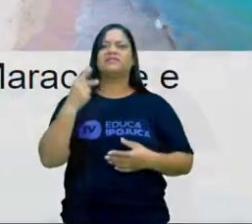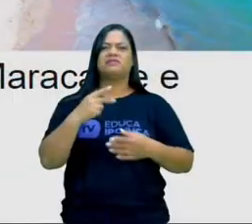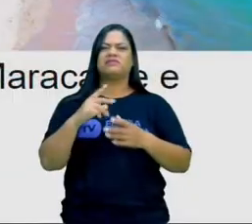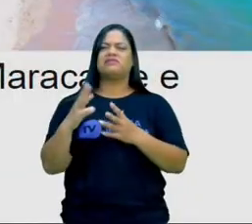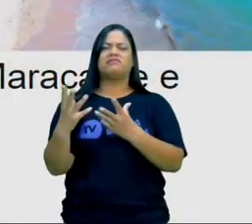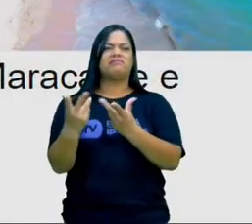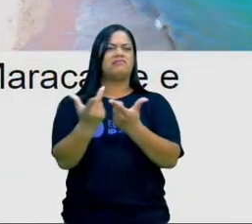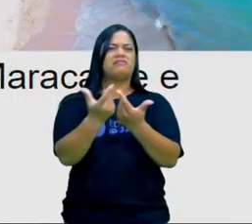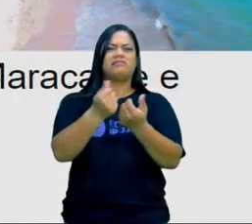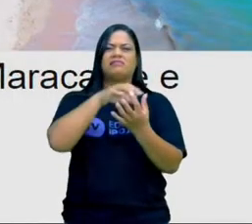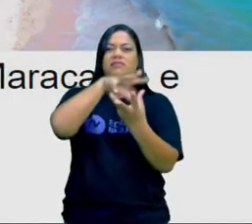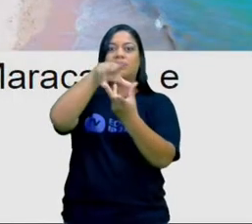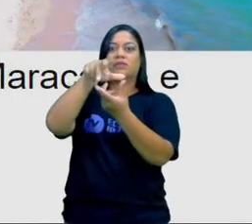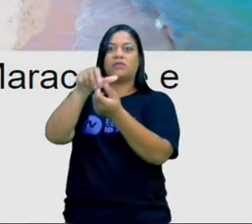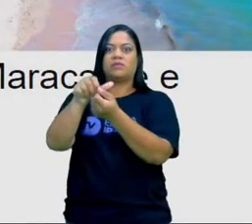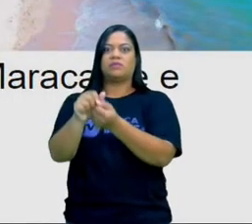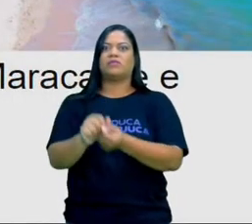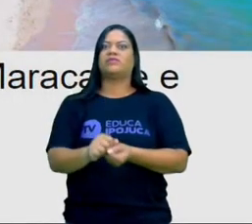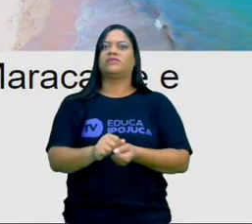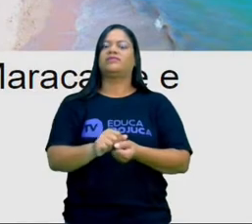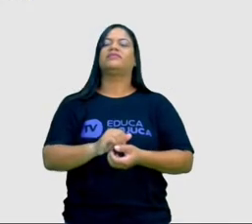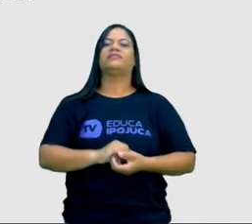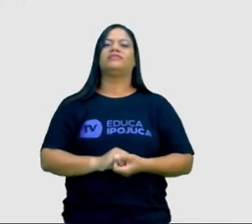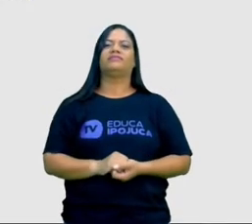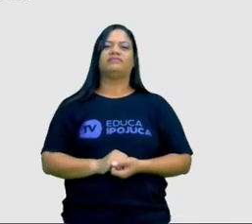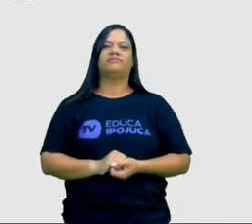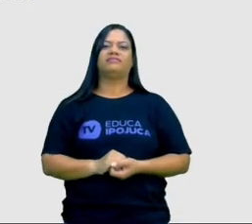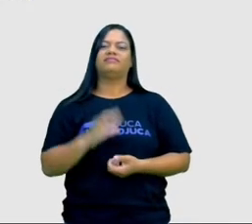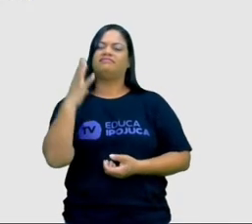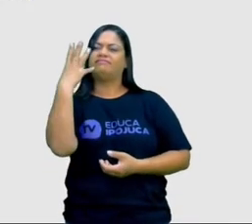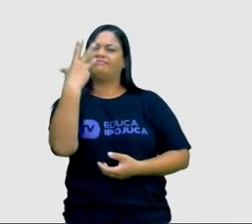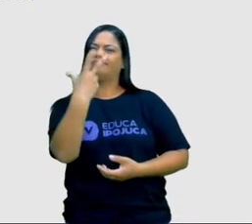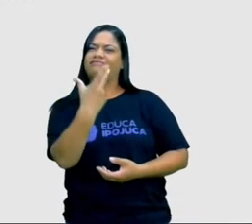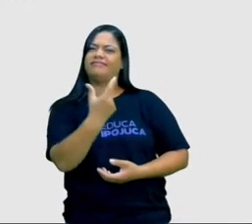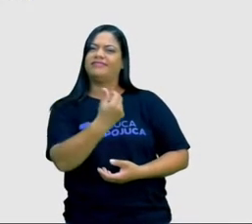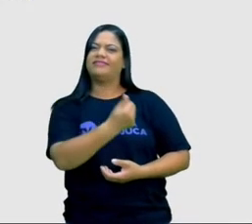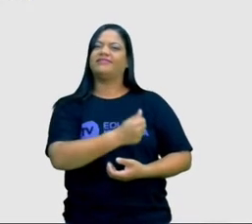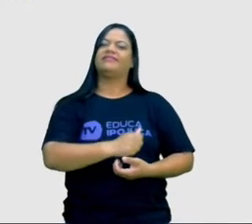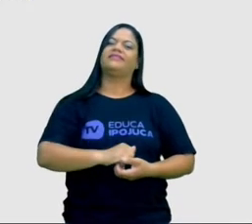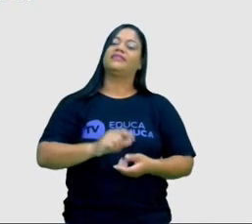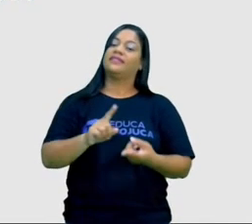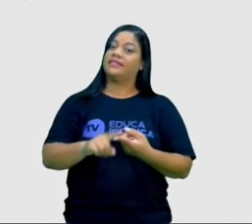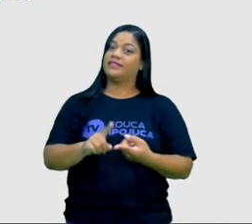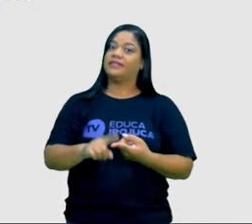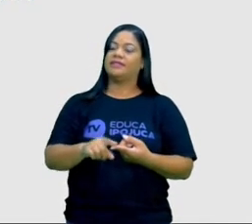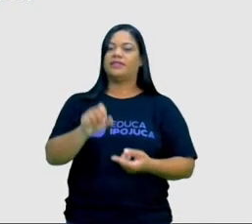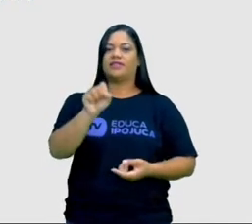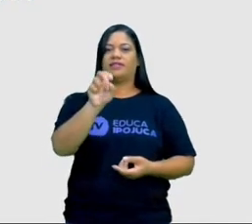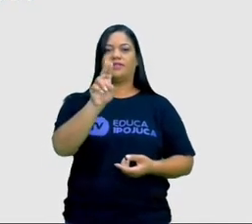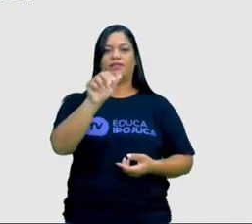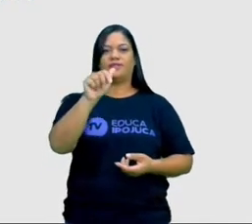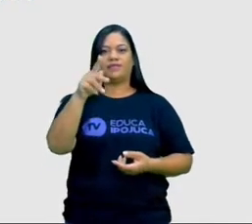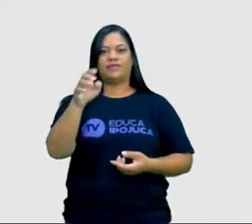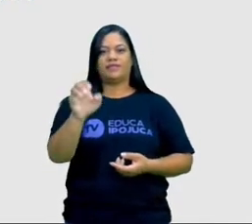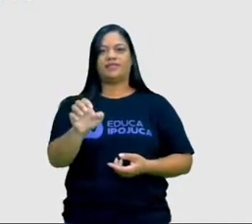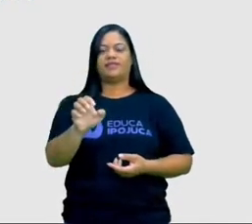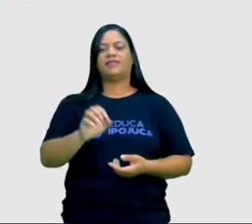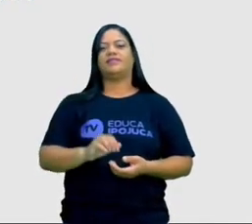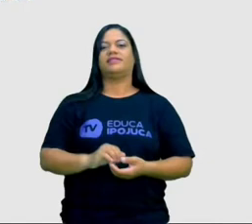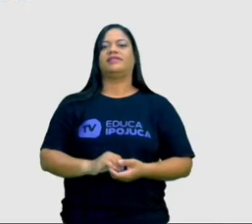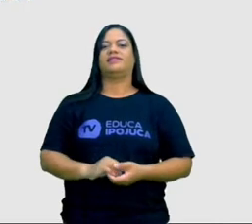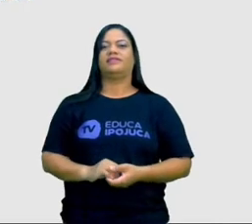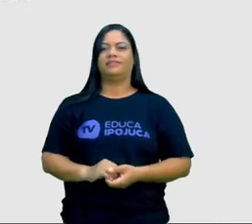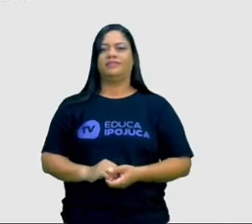os lugares para conhecer. Resorts lindíssimos. Temos também o Suape. O